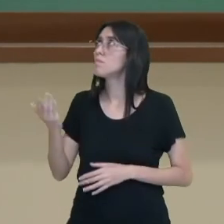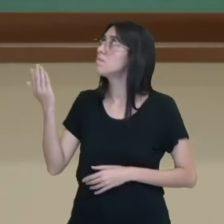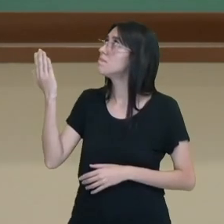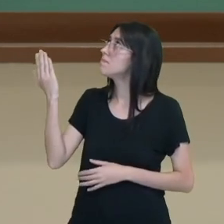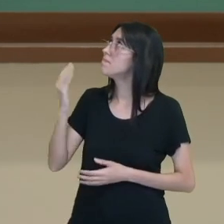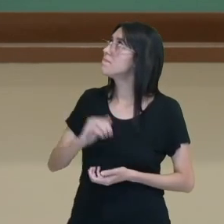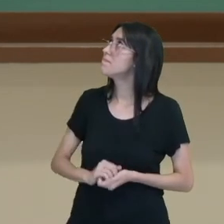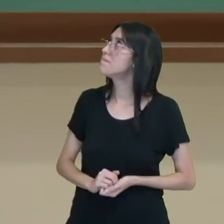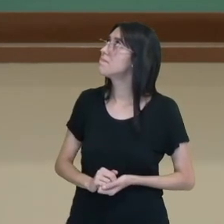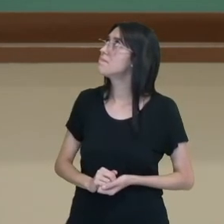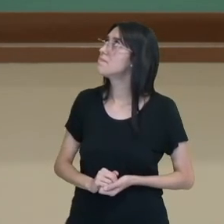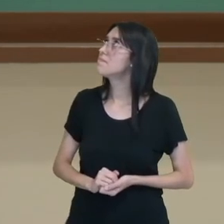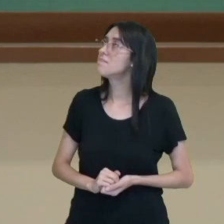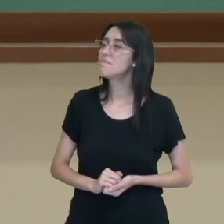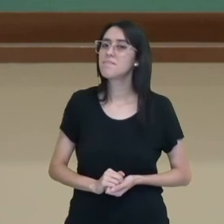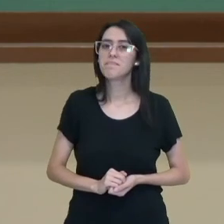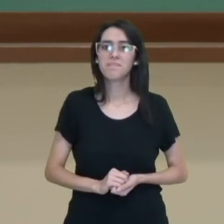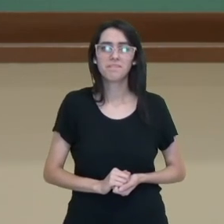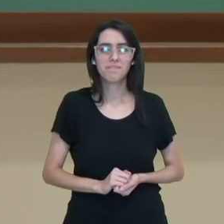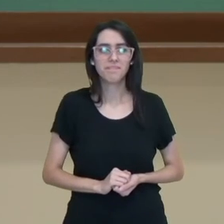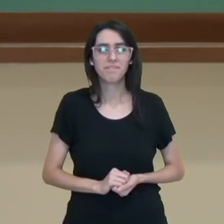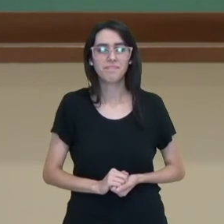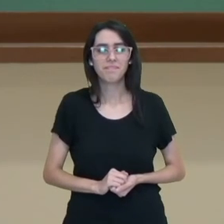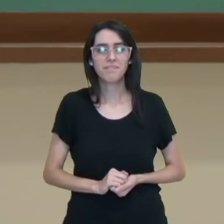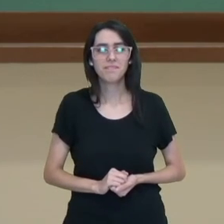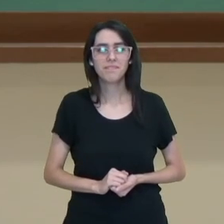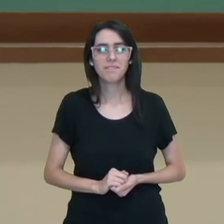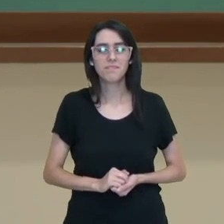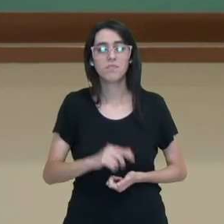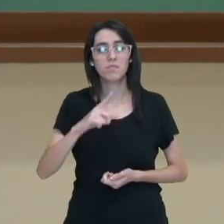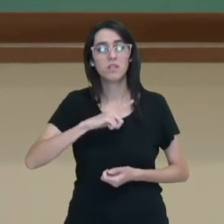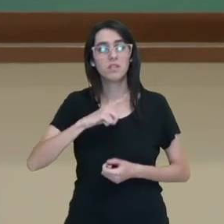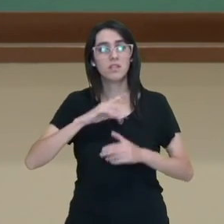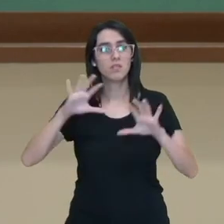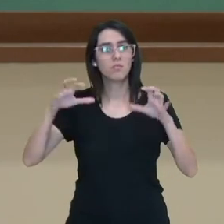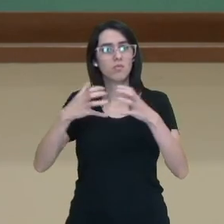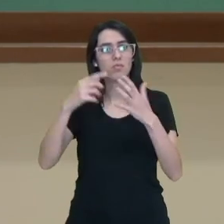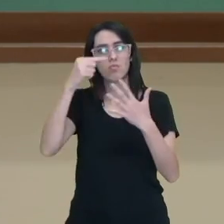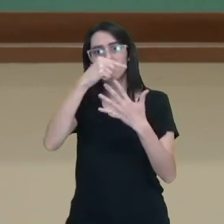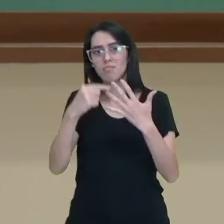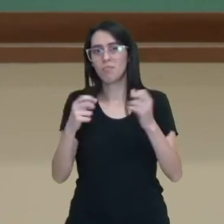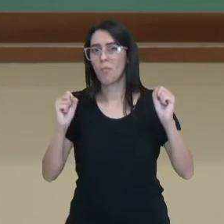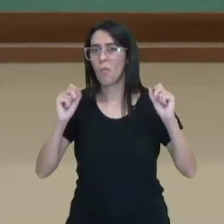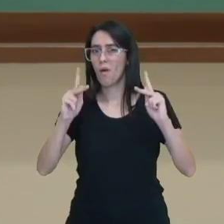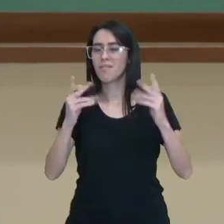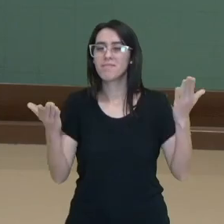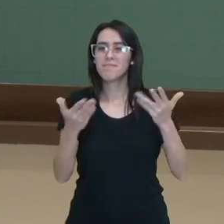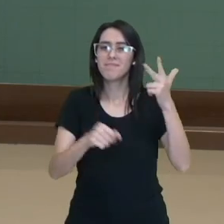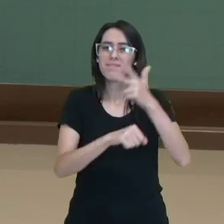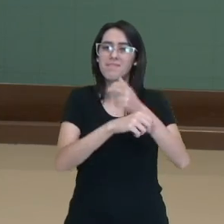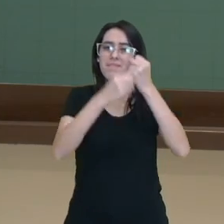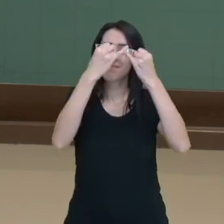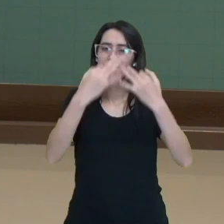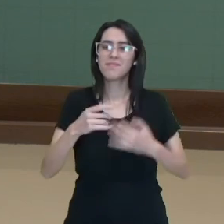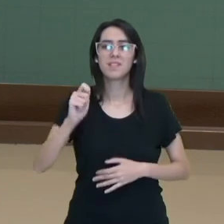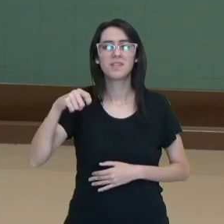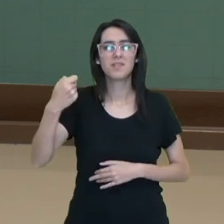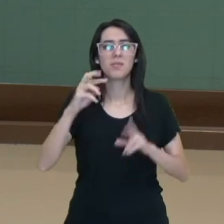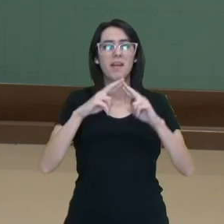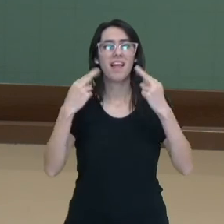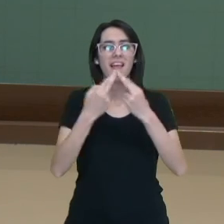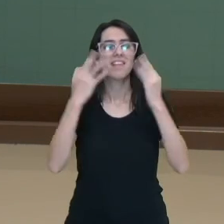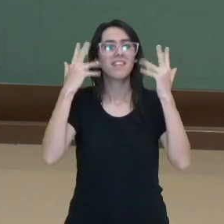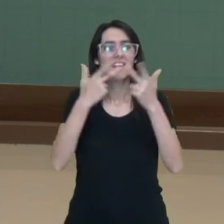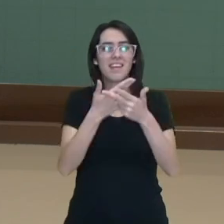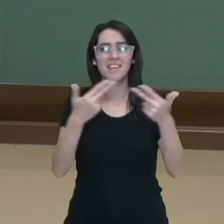marsupialia e a placentalia, né, que são infraclasses, ok? Então, nesse vídeo, nós falamos sobre o reino